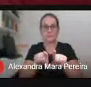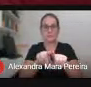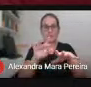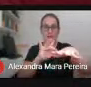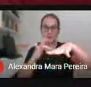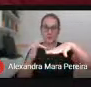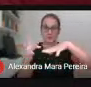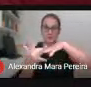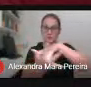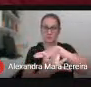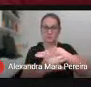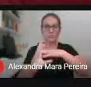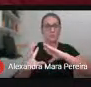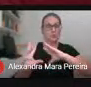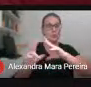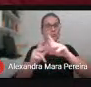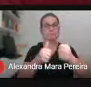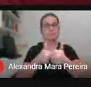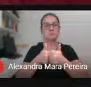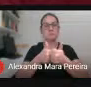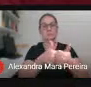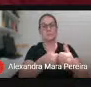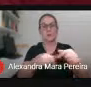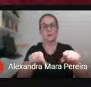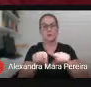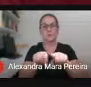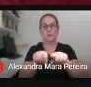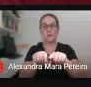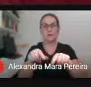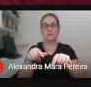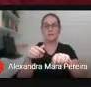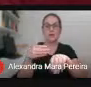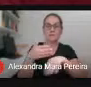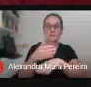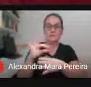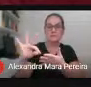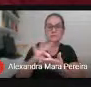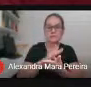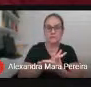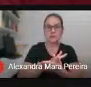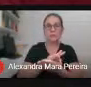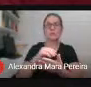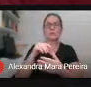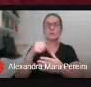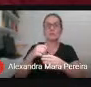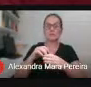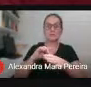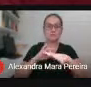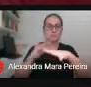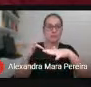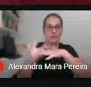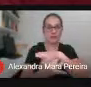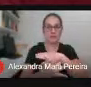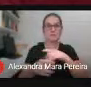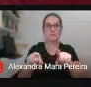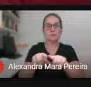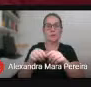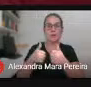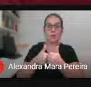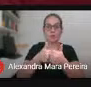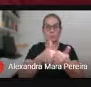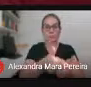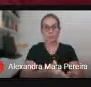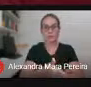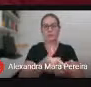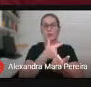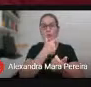a todos que nos sigam, se inscrevam neste canal do YouTube, acompanhem os autores e as autoras que têm publicado